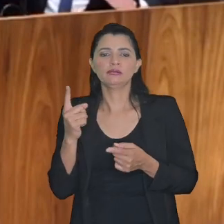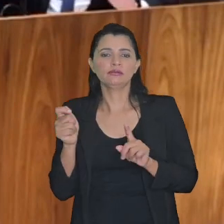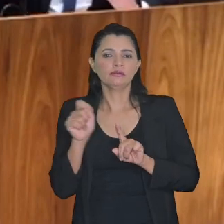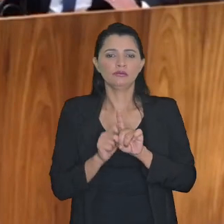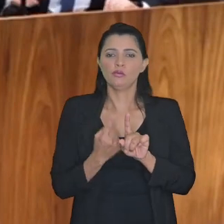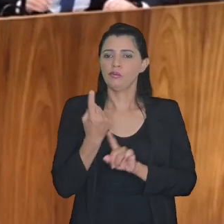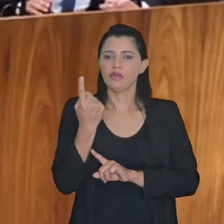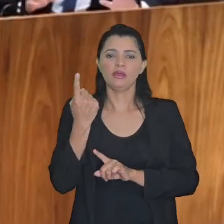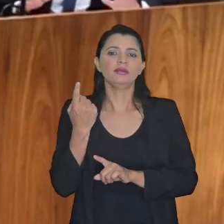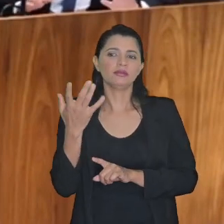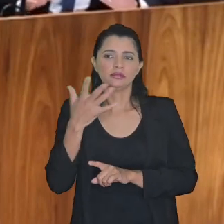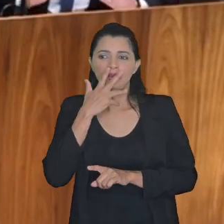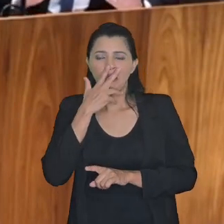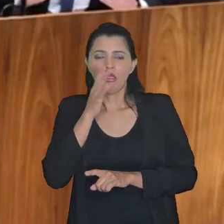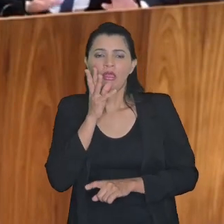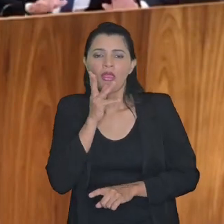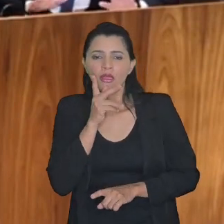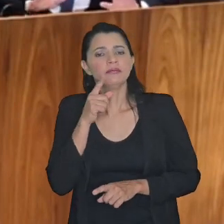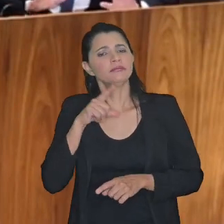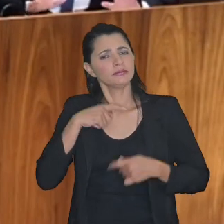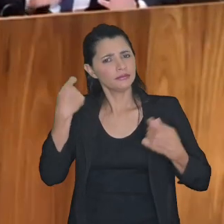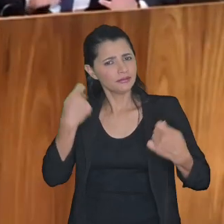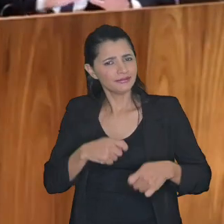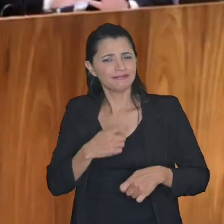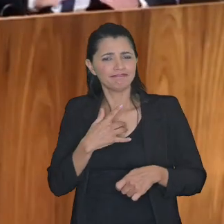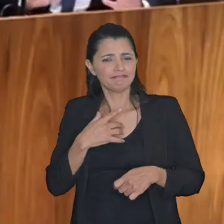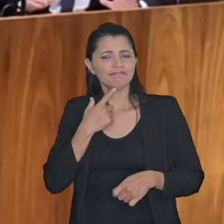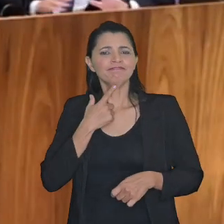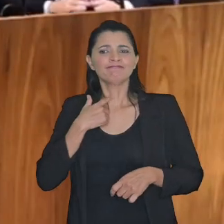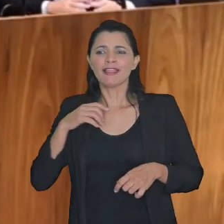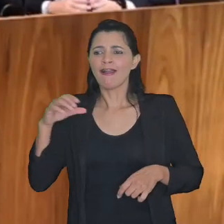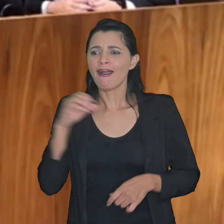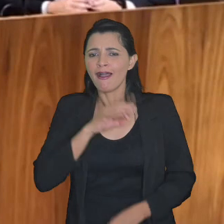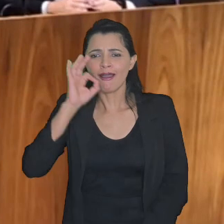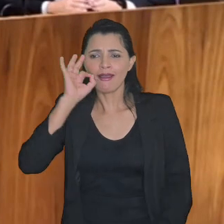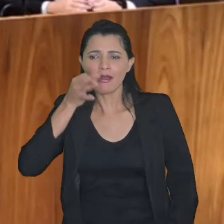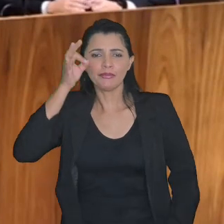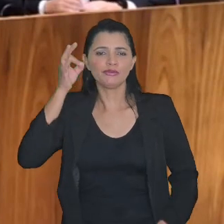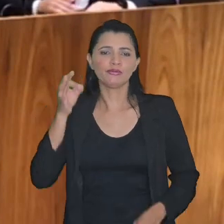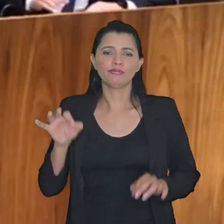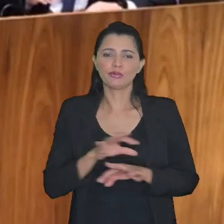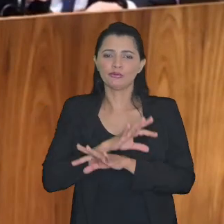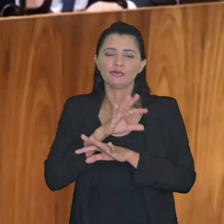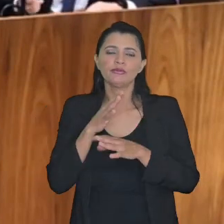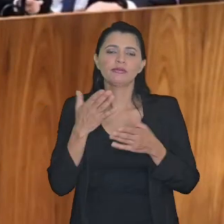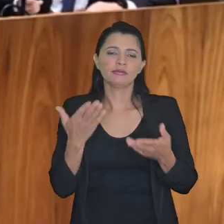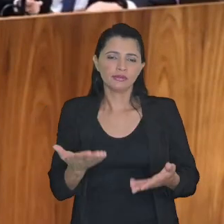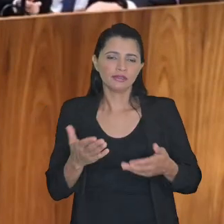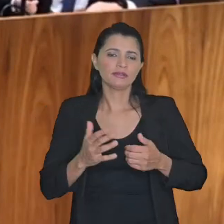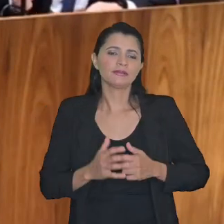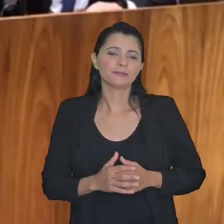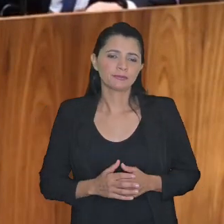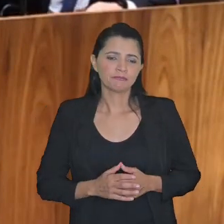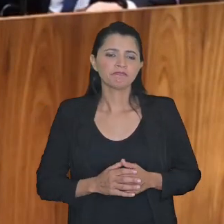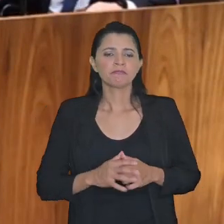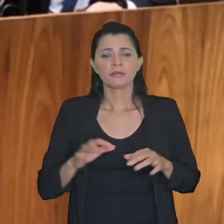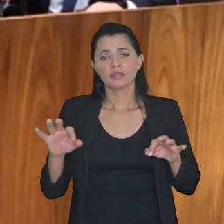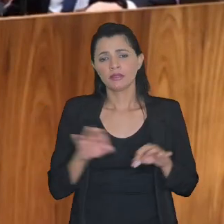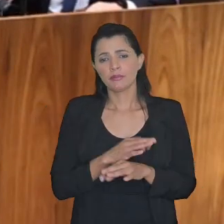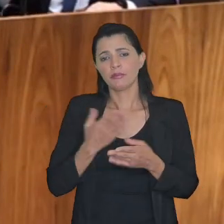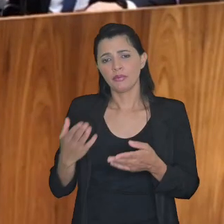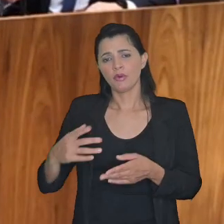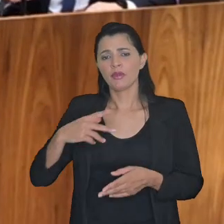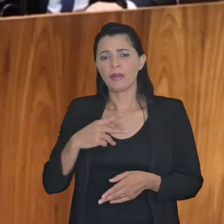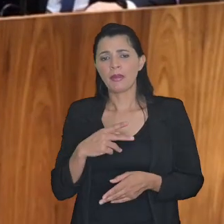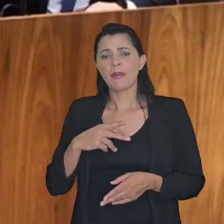um mês vai estar achando a gente tem sempre aquela vontade de que tudo se resolva do dia para a noite mas acho que depois que o